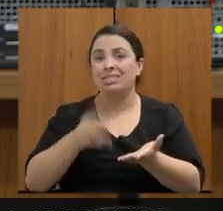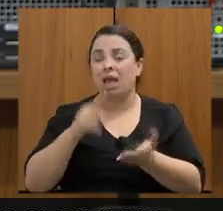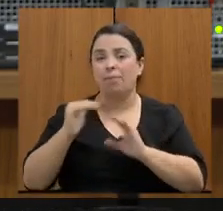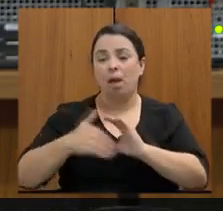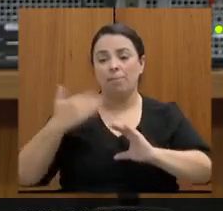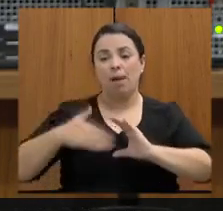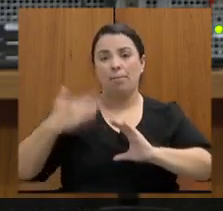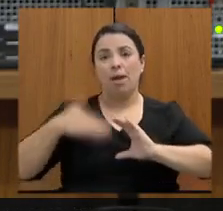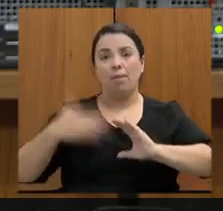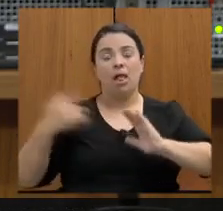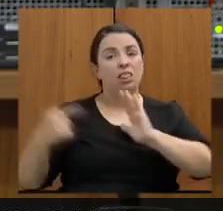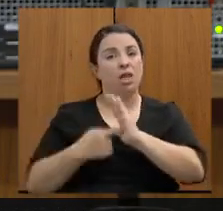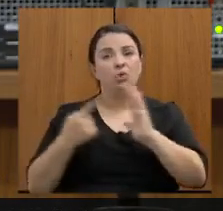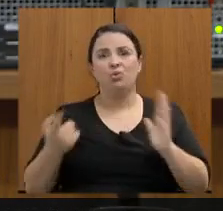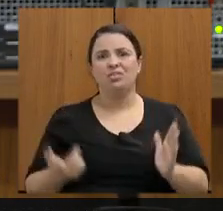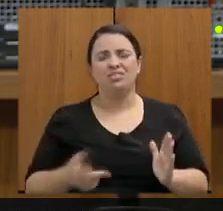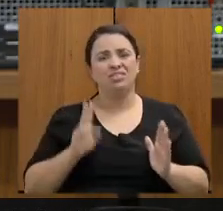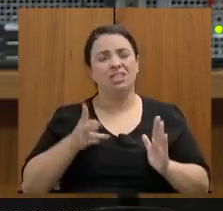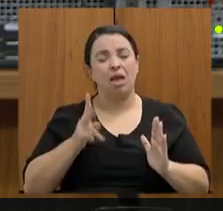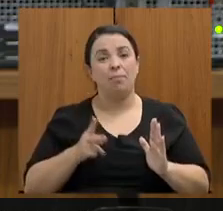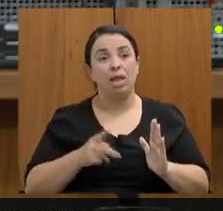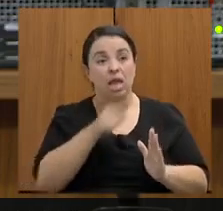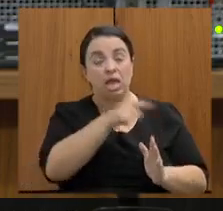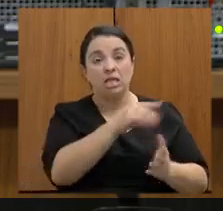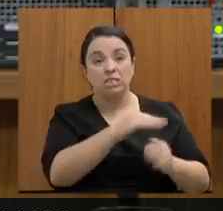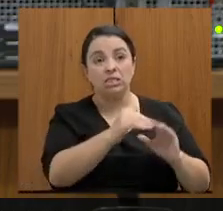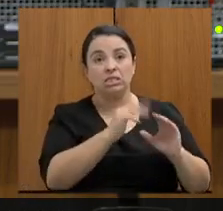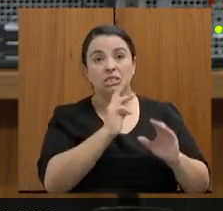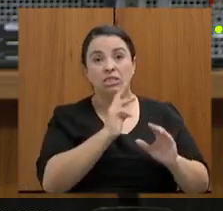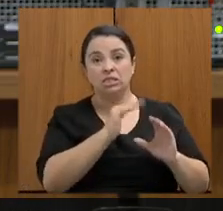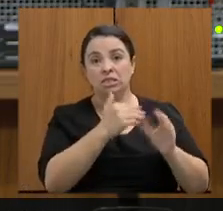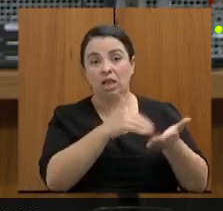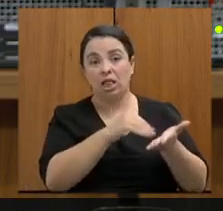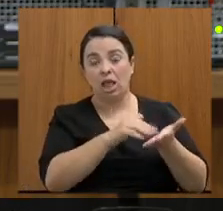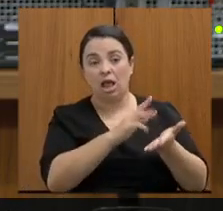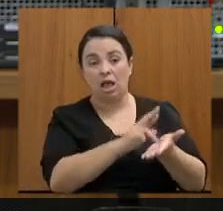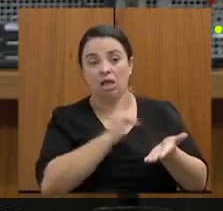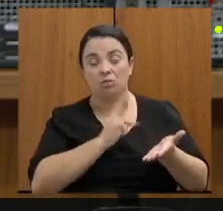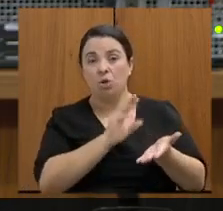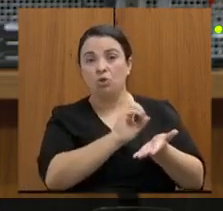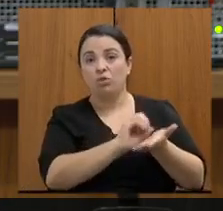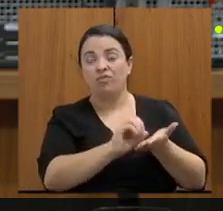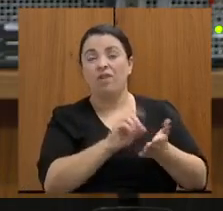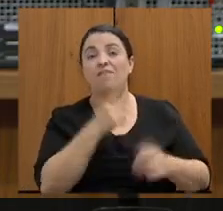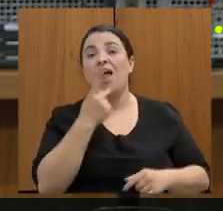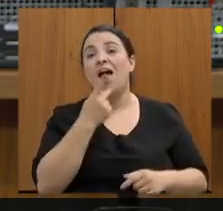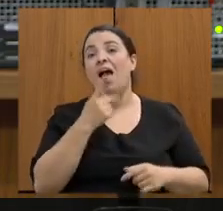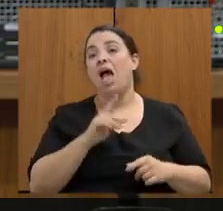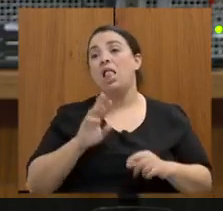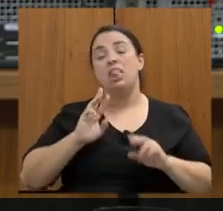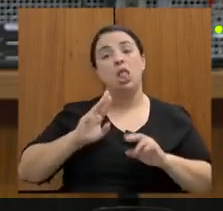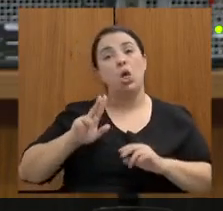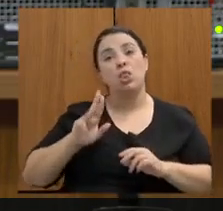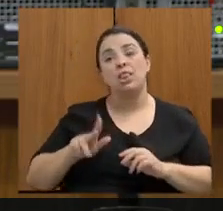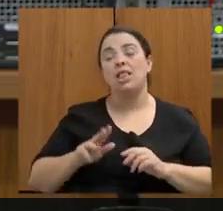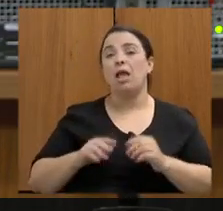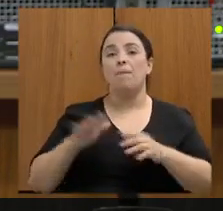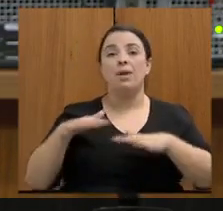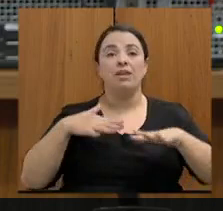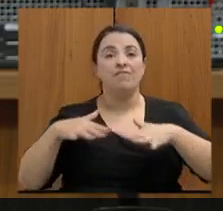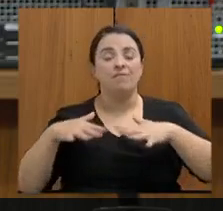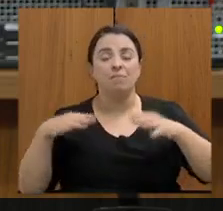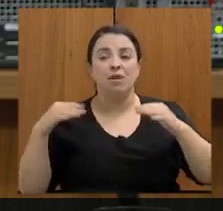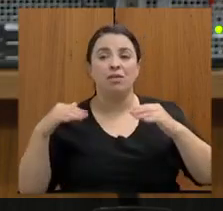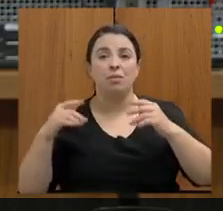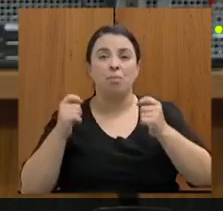em resposta aos meus ofícios foi dito que reiteramos mais uma vez que não há qualquer manifestação de apoio político